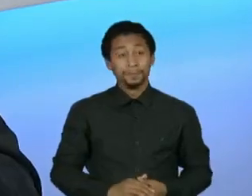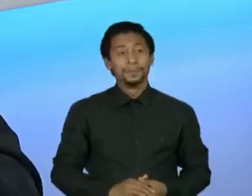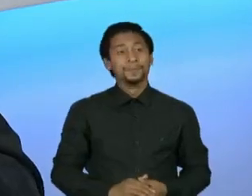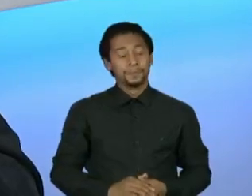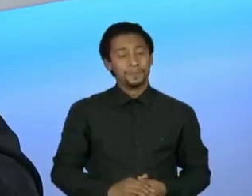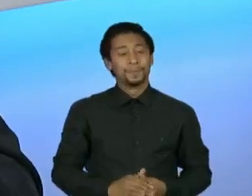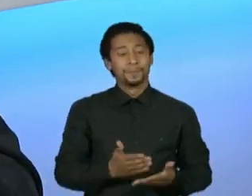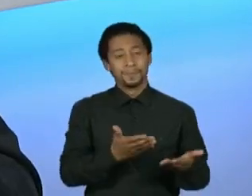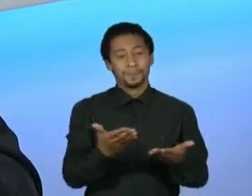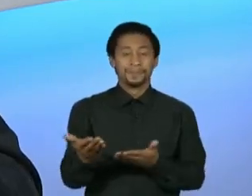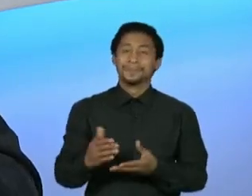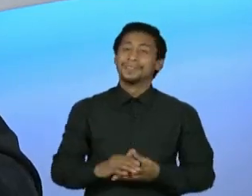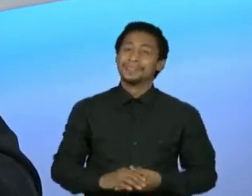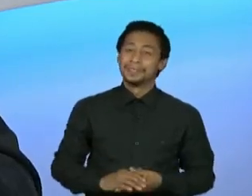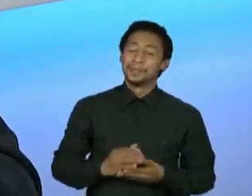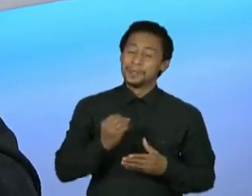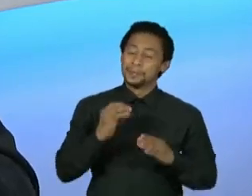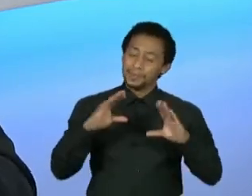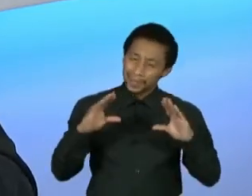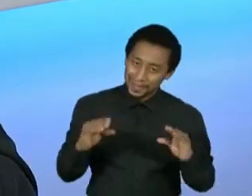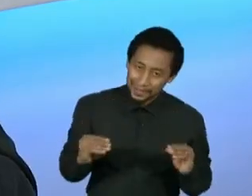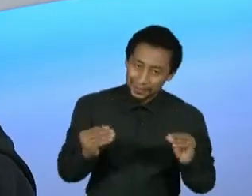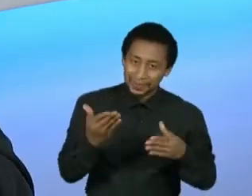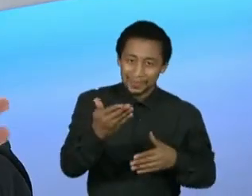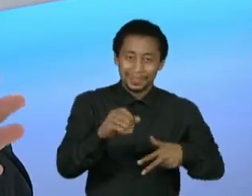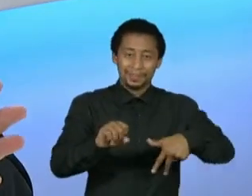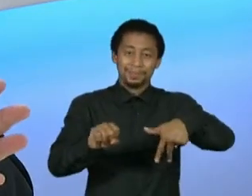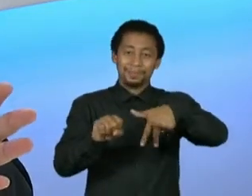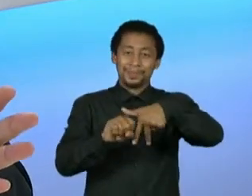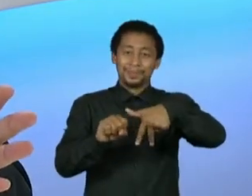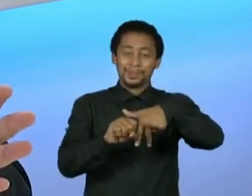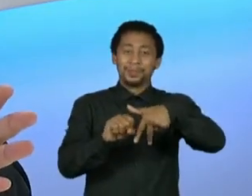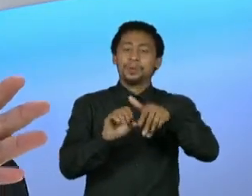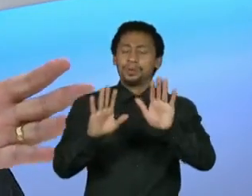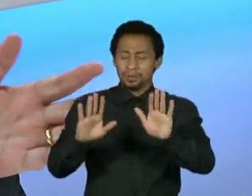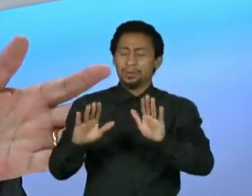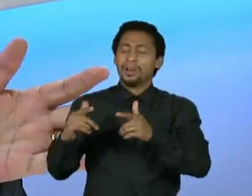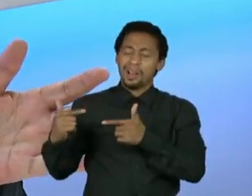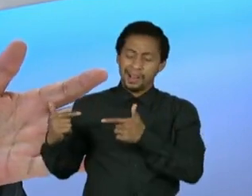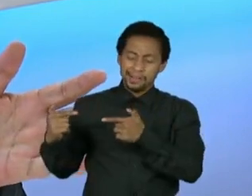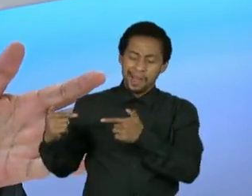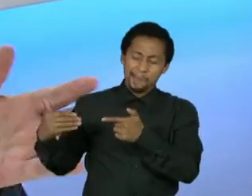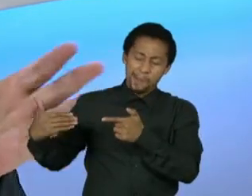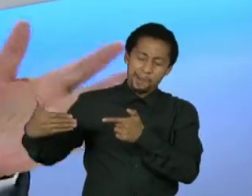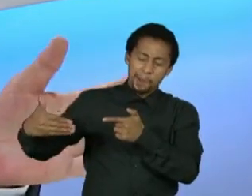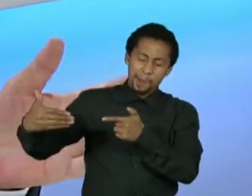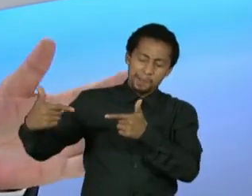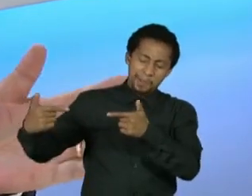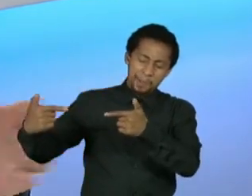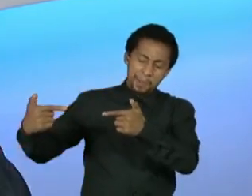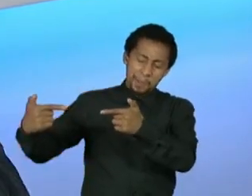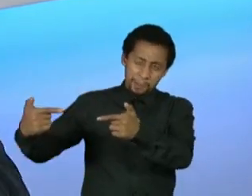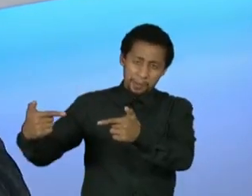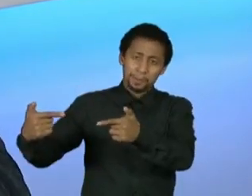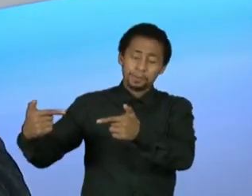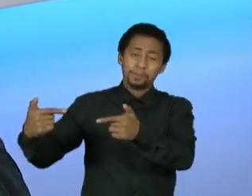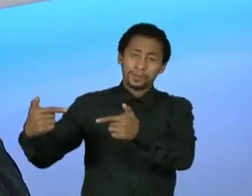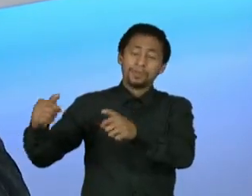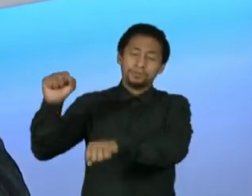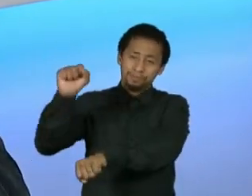Boa noite, embaixador. É claro que o cessar-fogo virá, cedo ou tarde, seja como for.